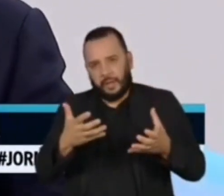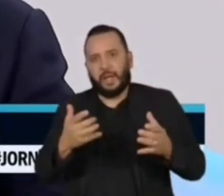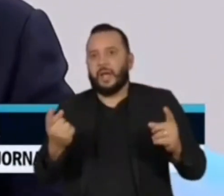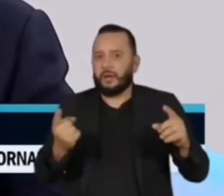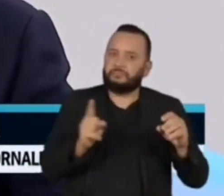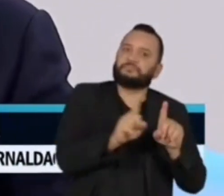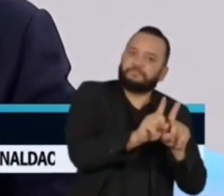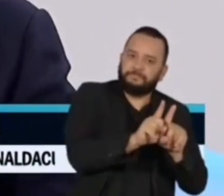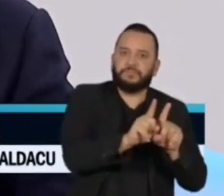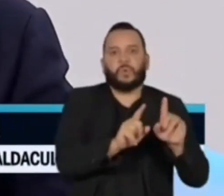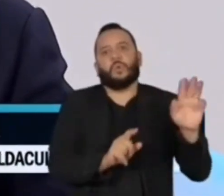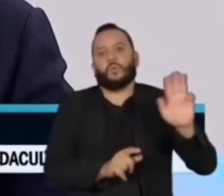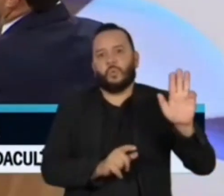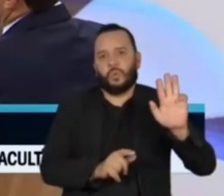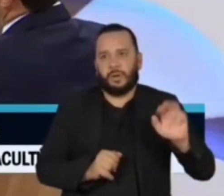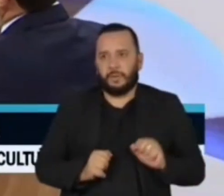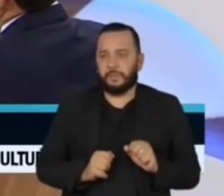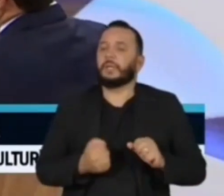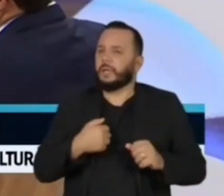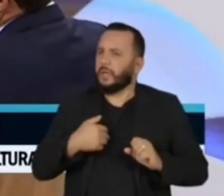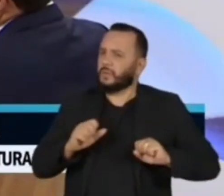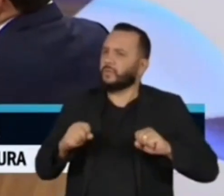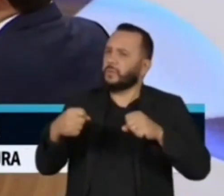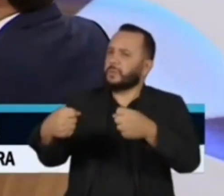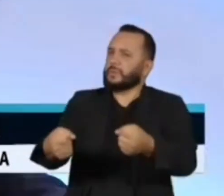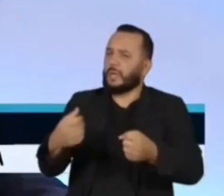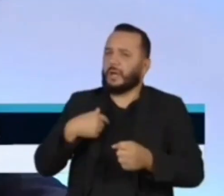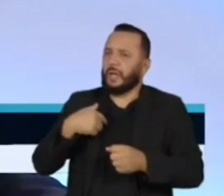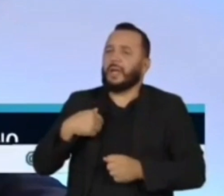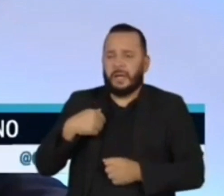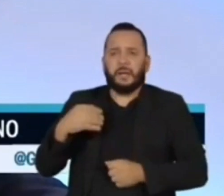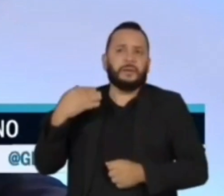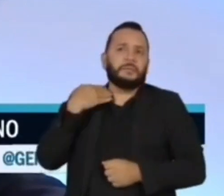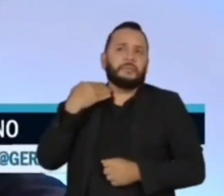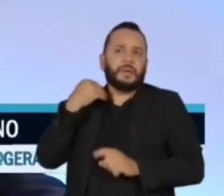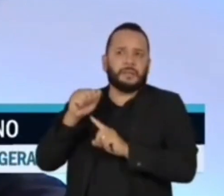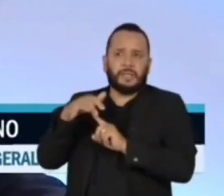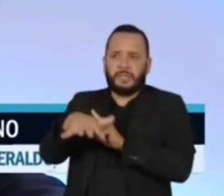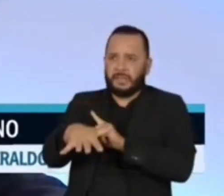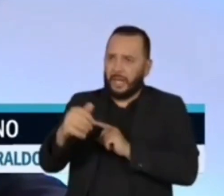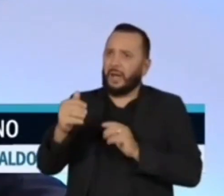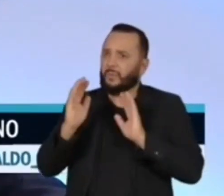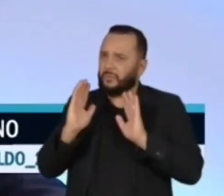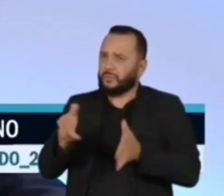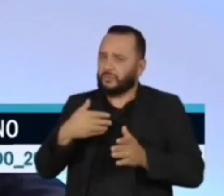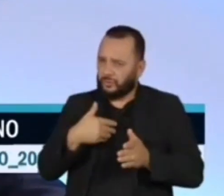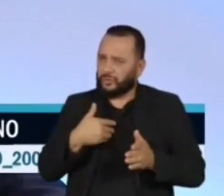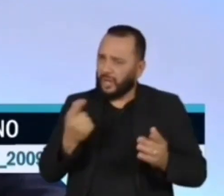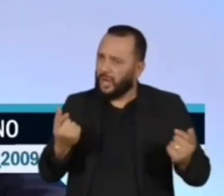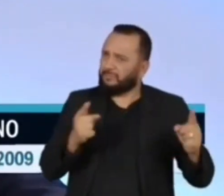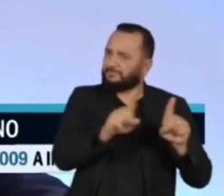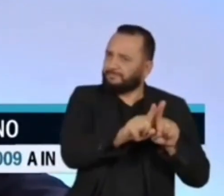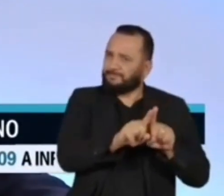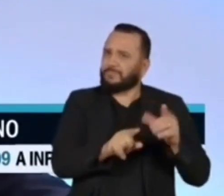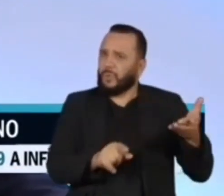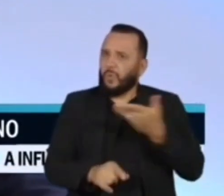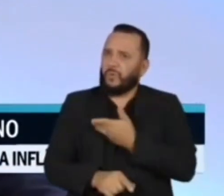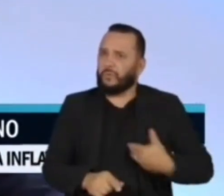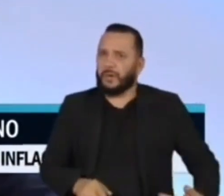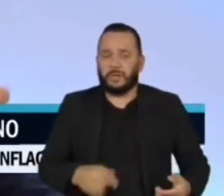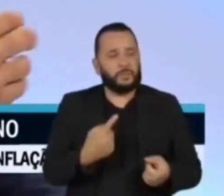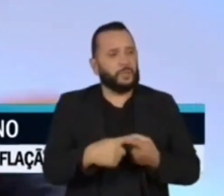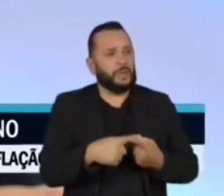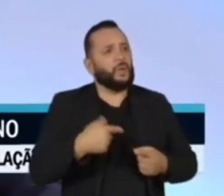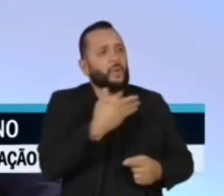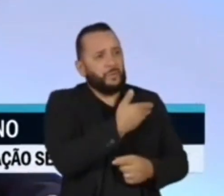tudo que tiver ao meu alcance para aproximar o Banco Central do governo. Importante enfatizar, esse governo é um governo de